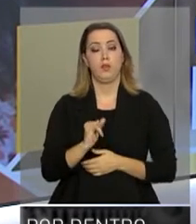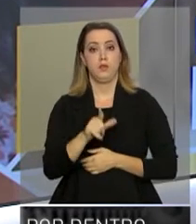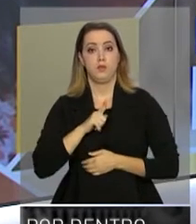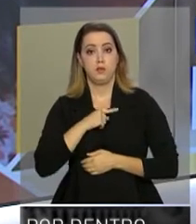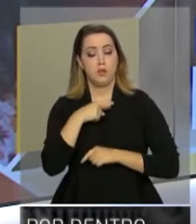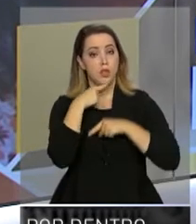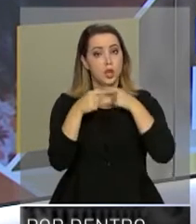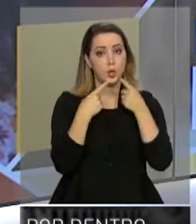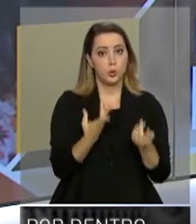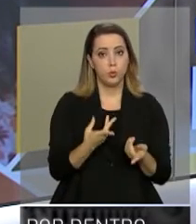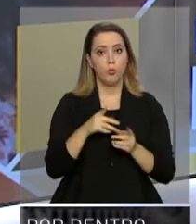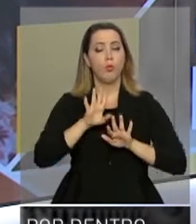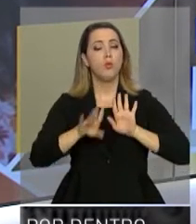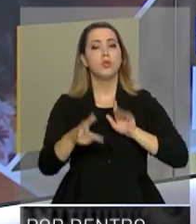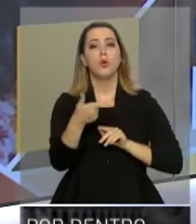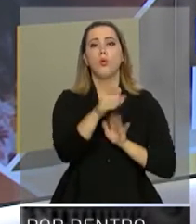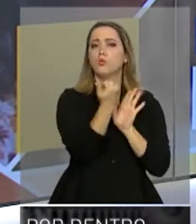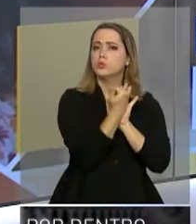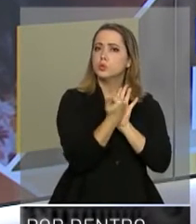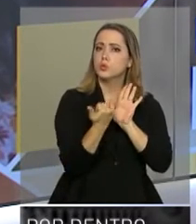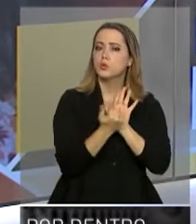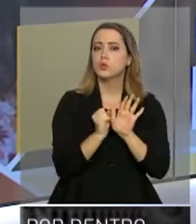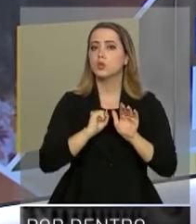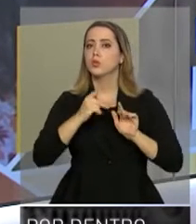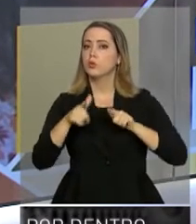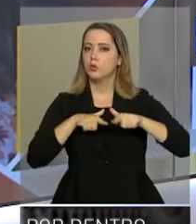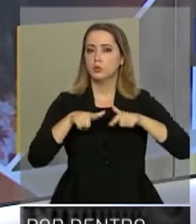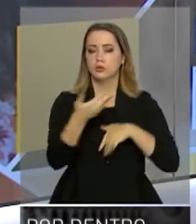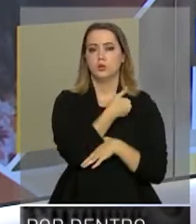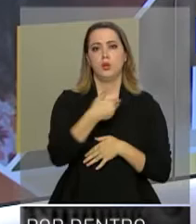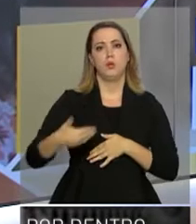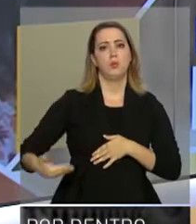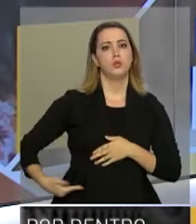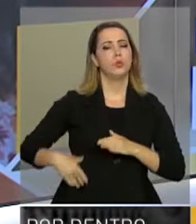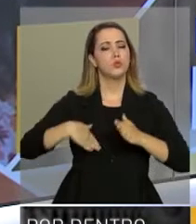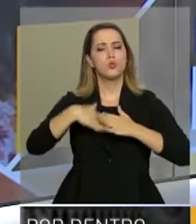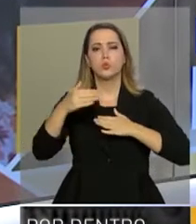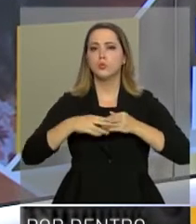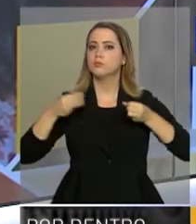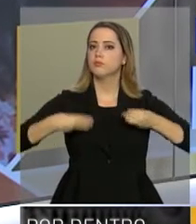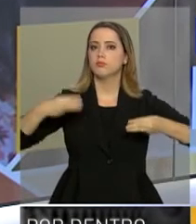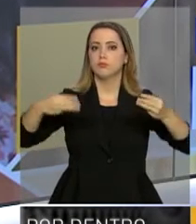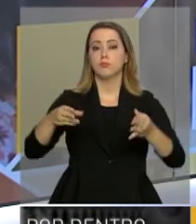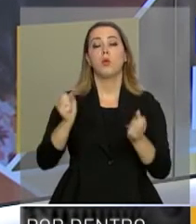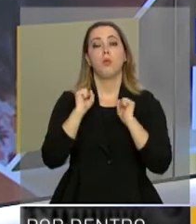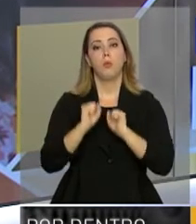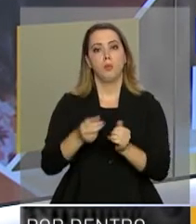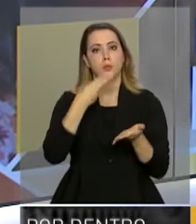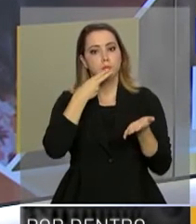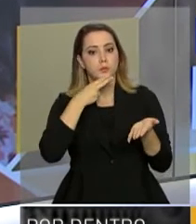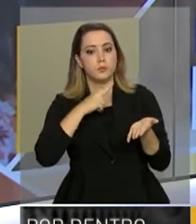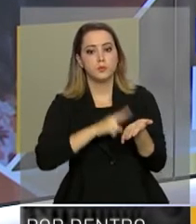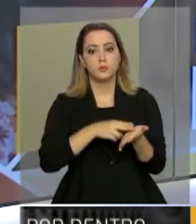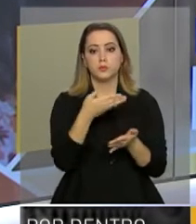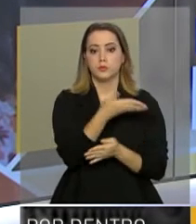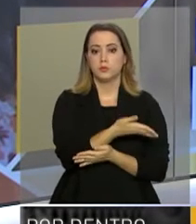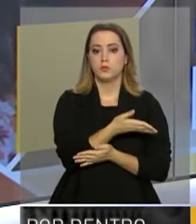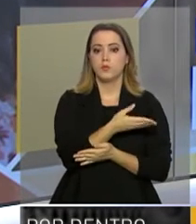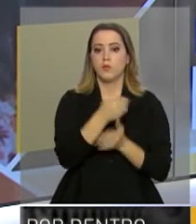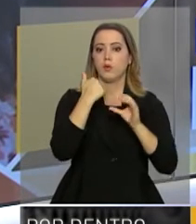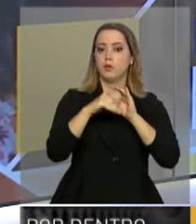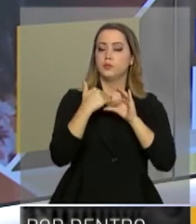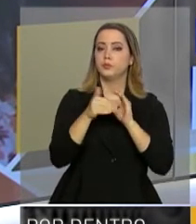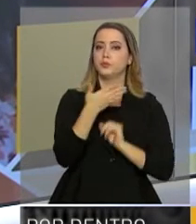dúvidas sobre mais algum projeto ou ação do governo, de qualquer ministério, escreva para por dentro do governo, arroba